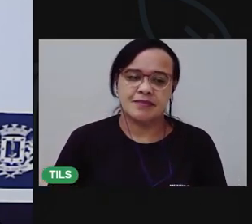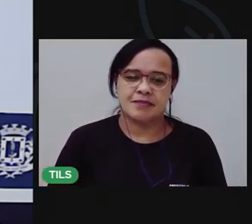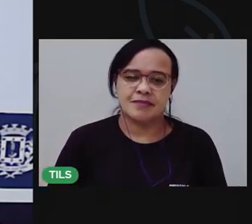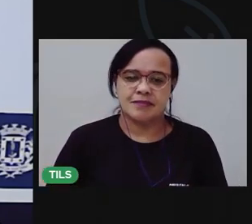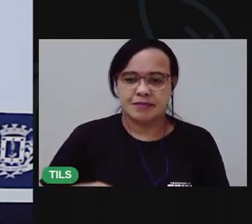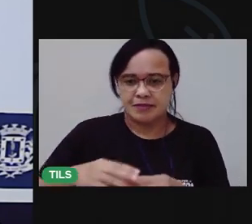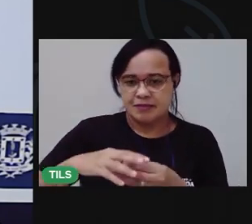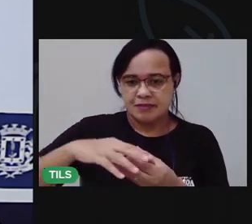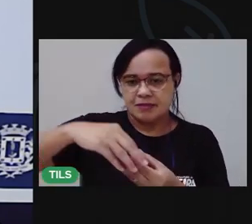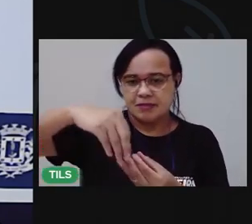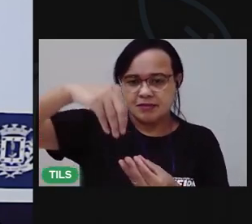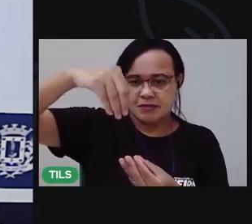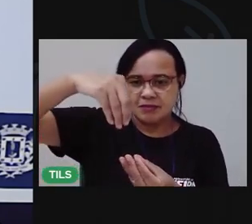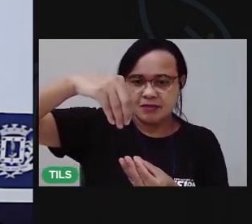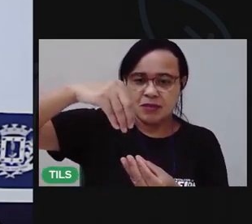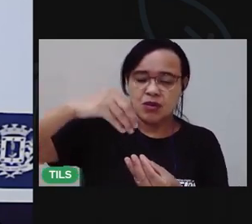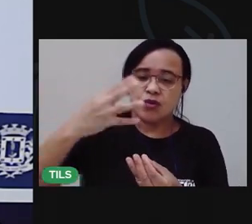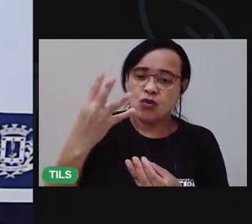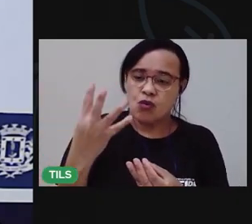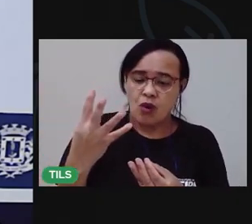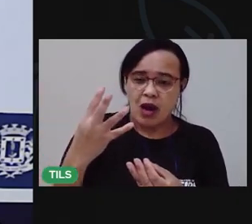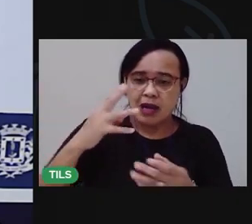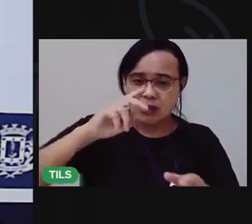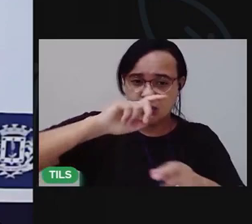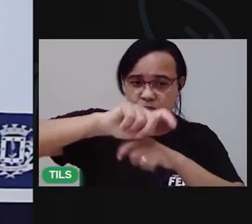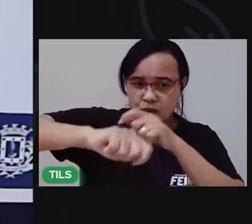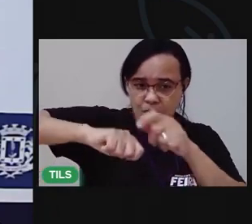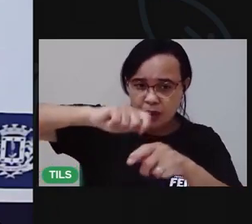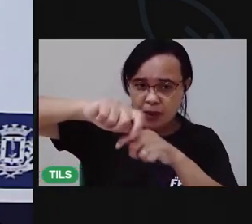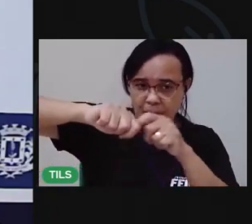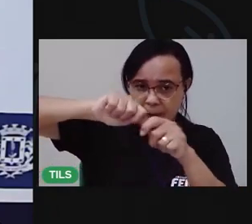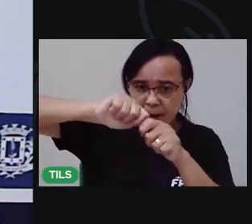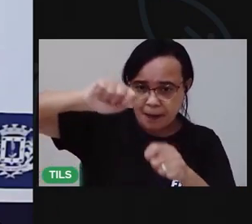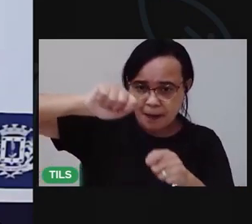dos quatro e faça um nó para ficar assim, ó,